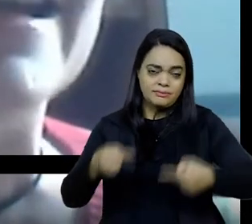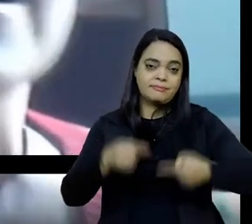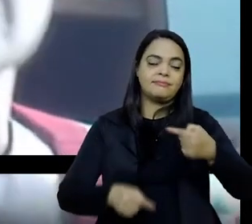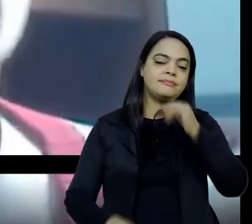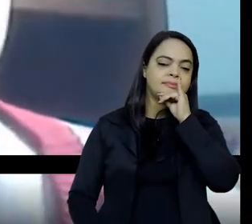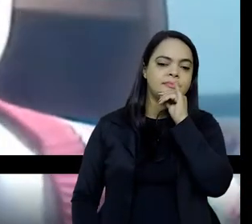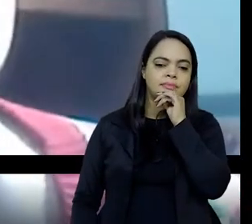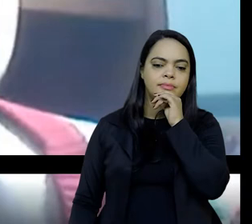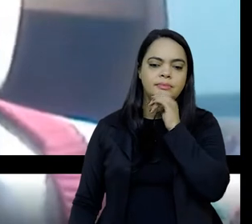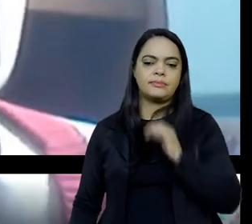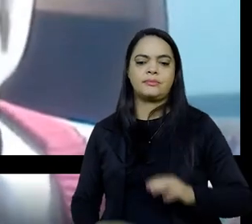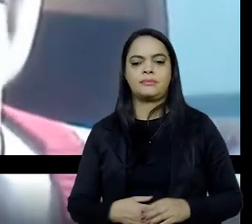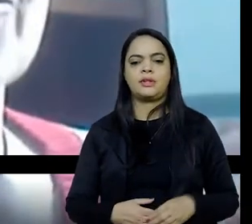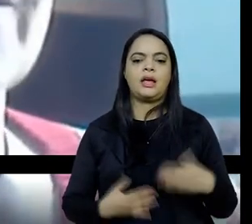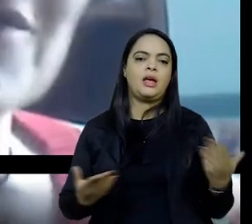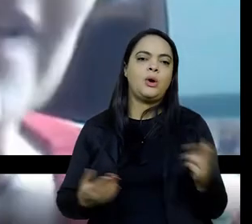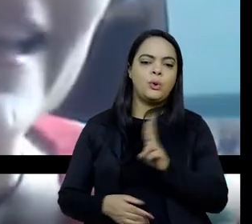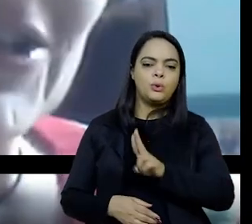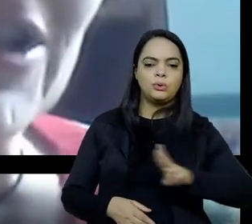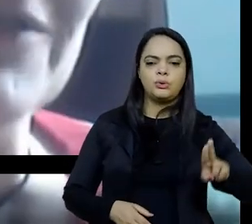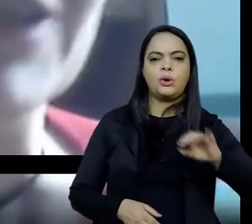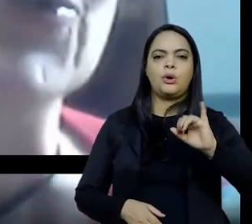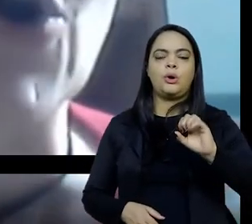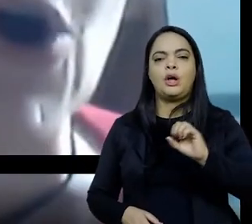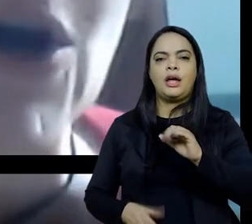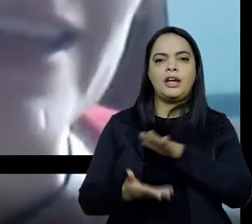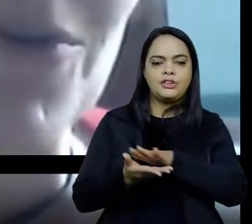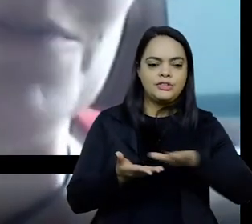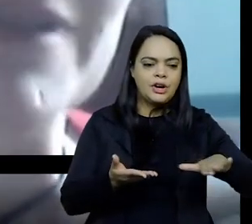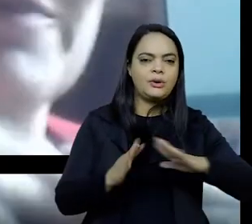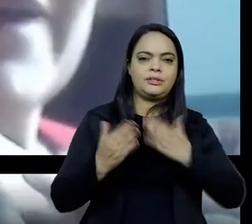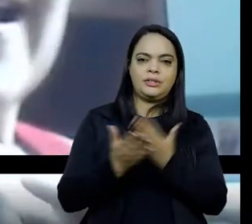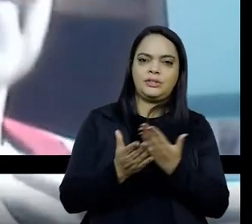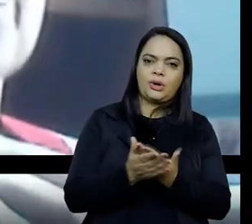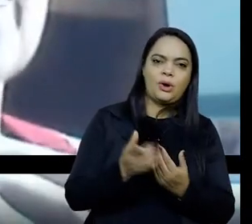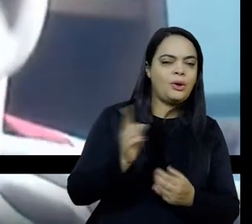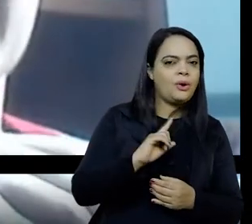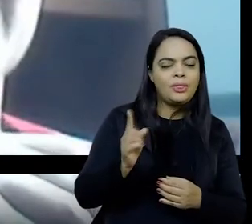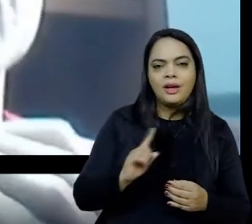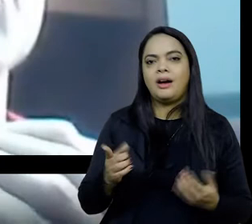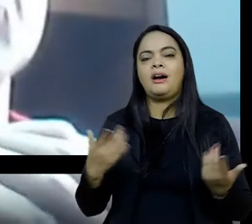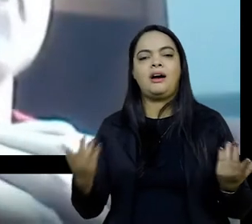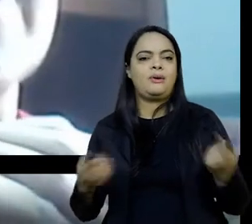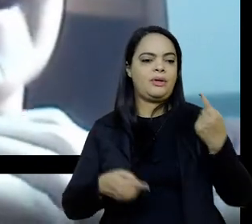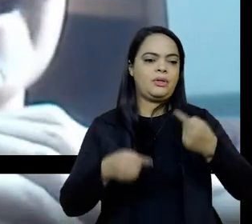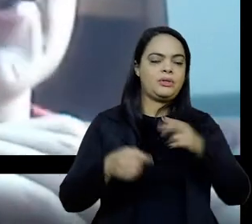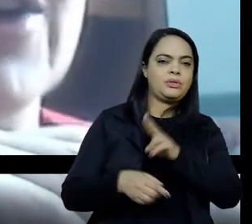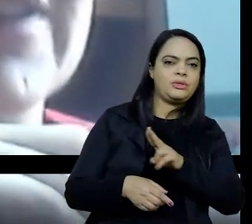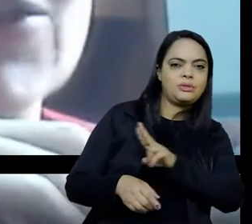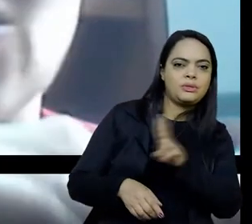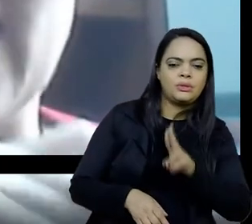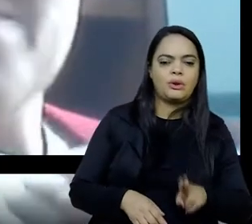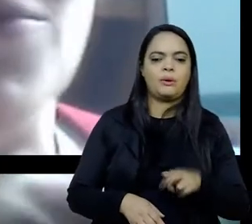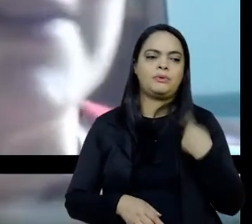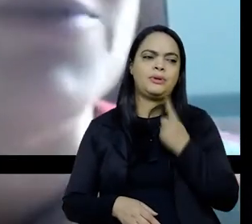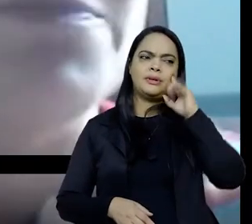usaria chão da escola ou não usaria chão da escola em algumas nomenclaturas, discutimos que chão